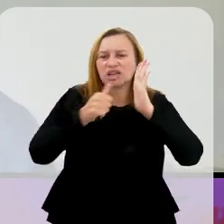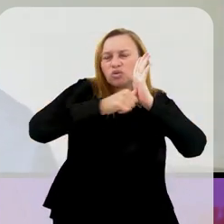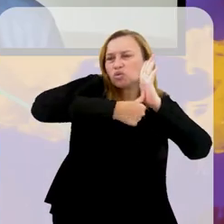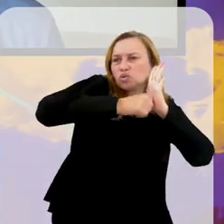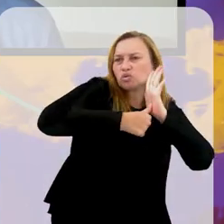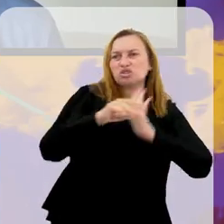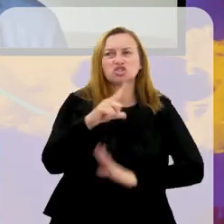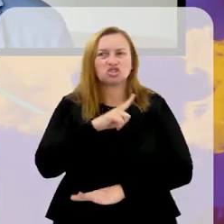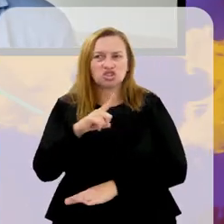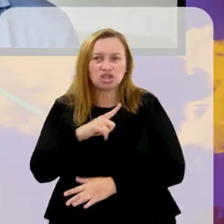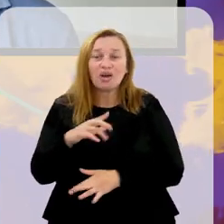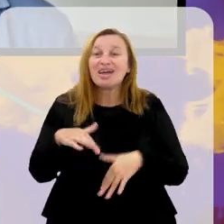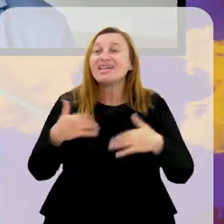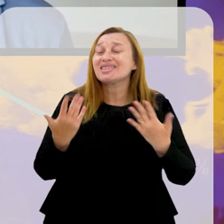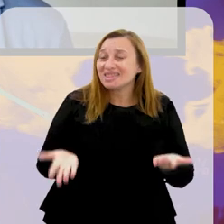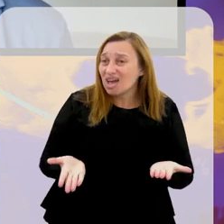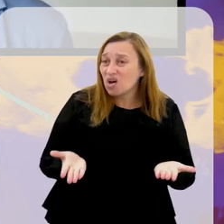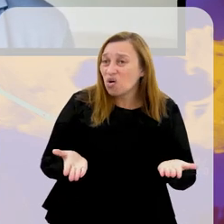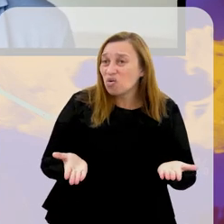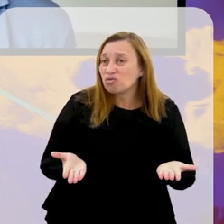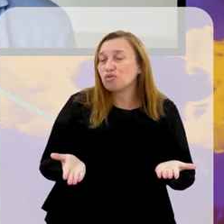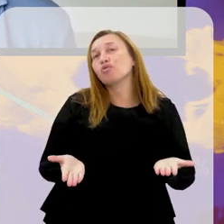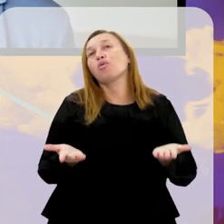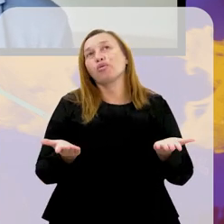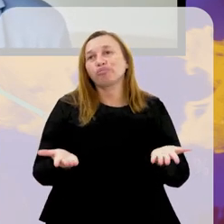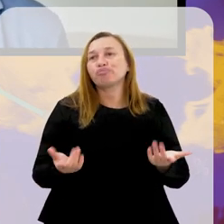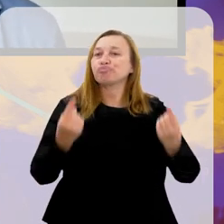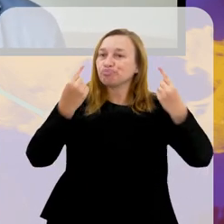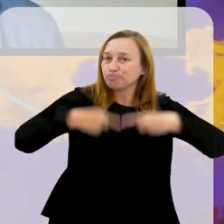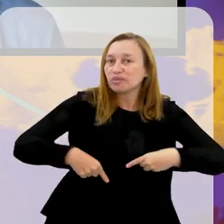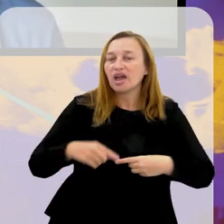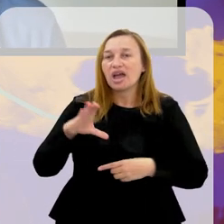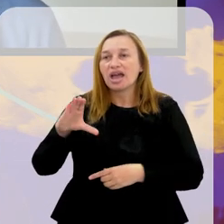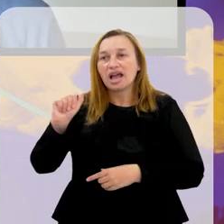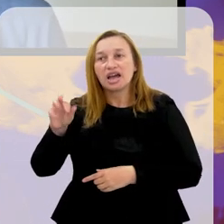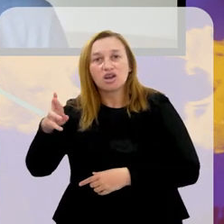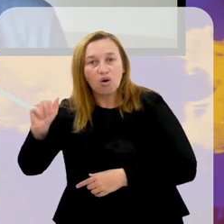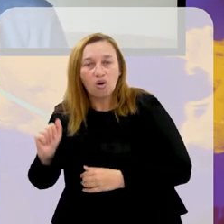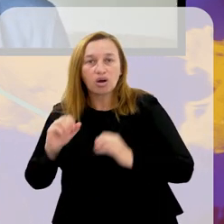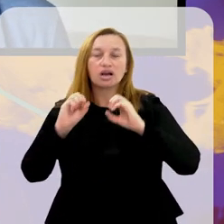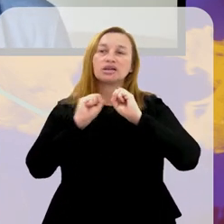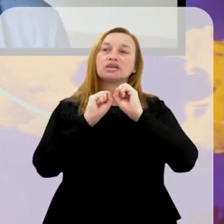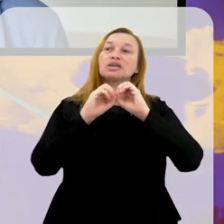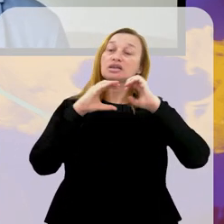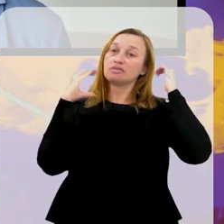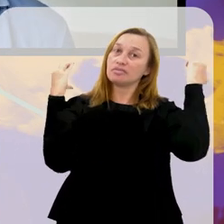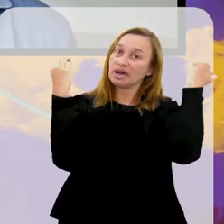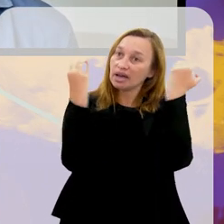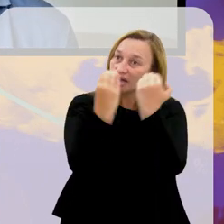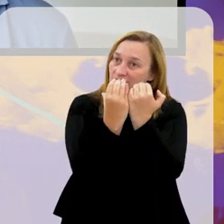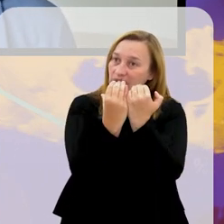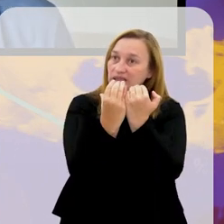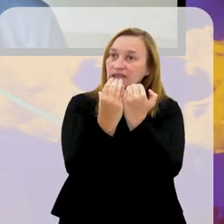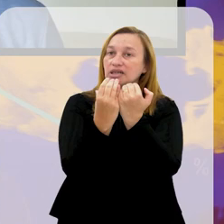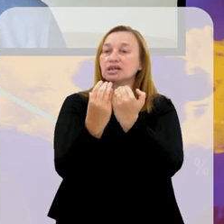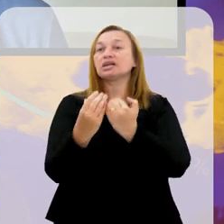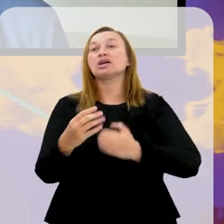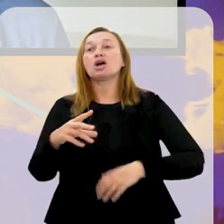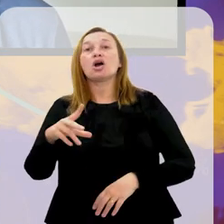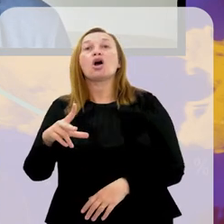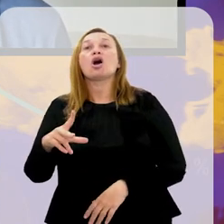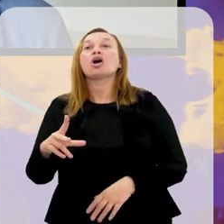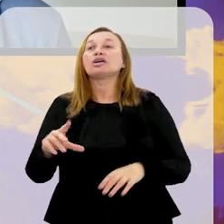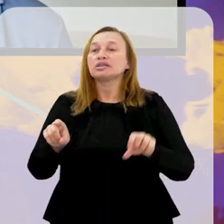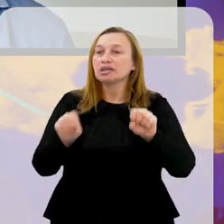clubes tinham com eles. Então ficou mesmo o campeonato carioca, disputado Maracanã, São Januário, estádio Newton